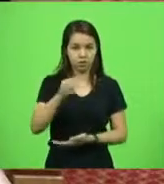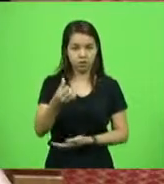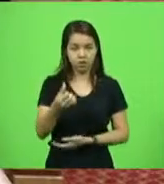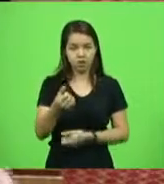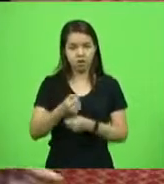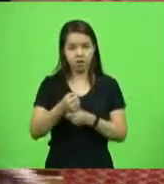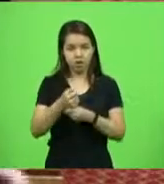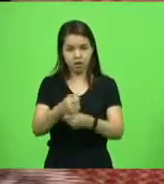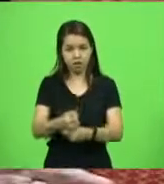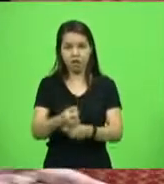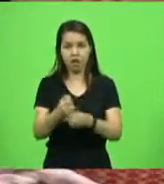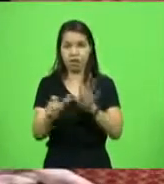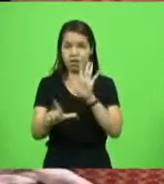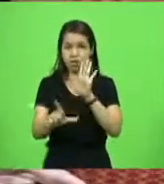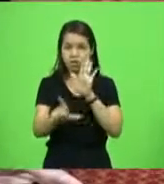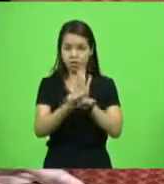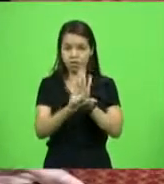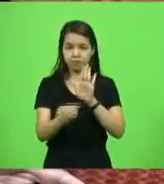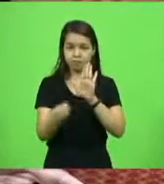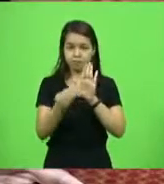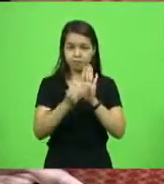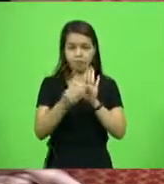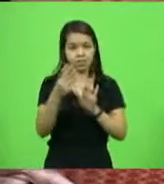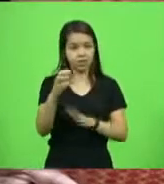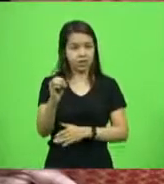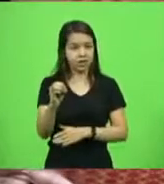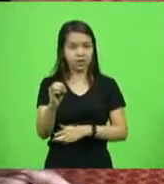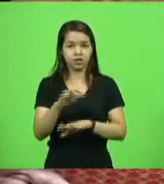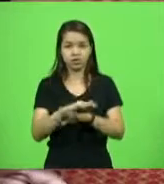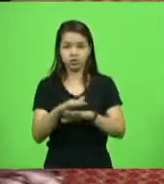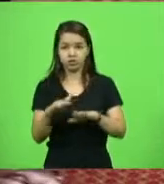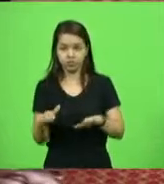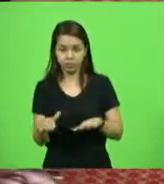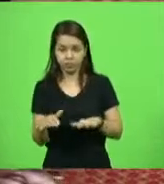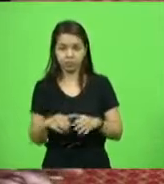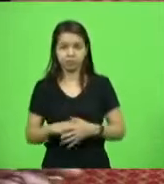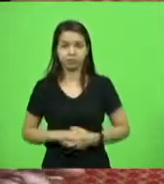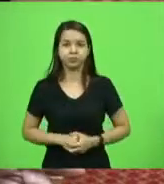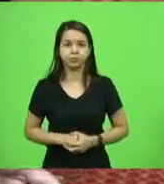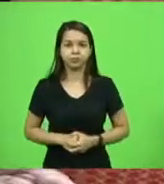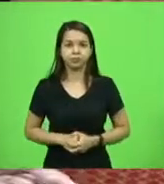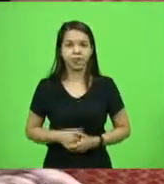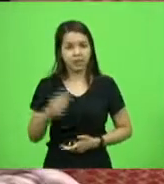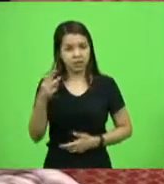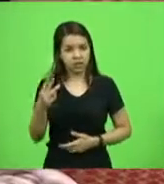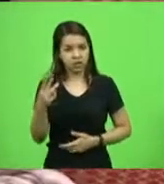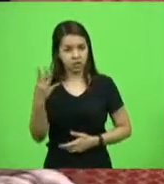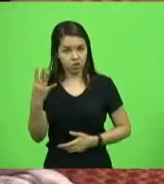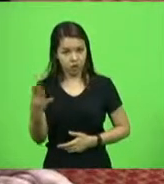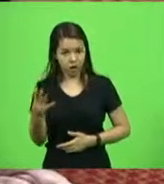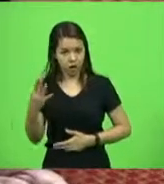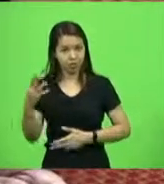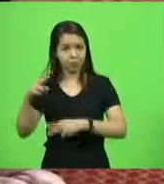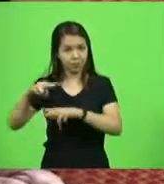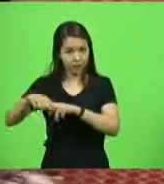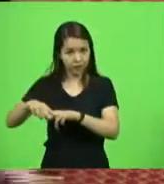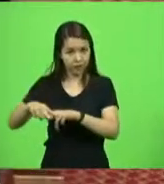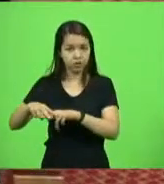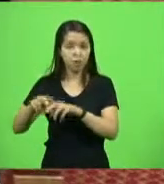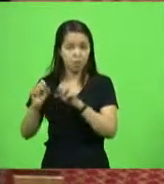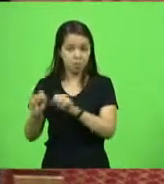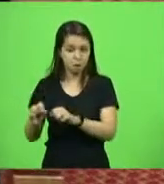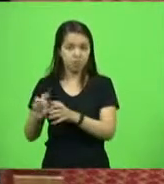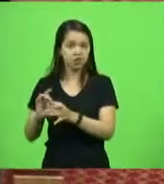certeza com 3, 4 fechados ele já recebe esses benefícios. Então, em